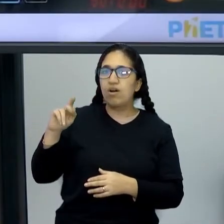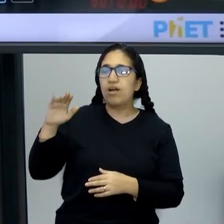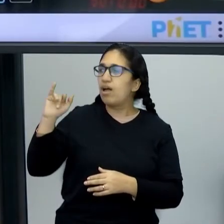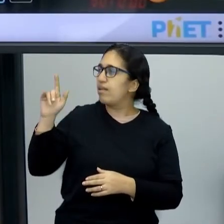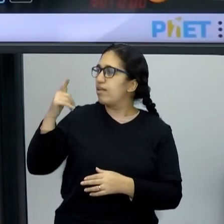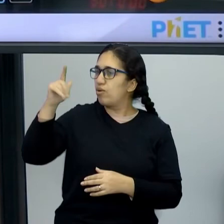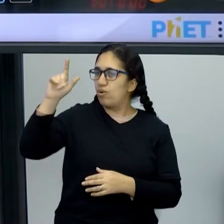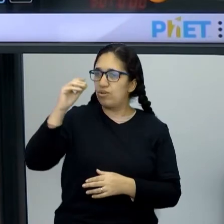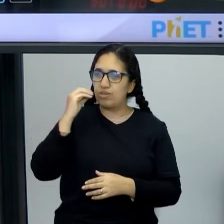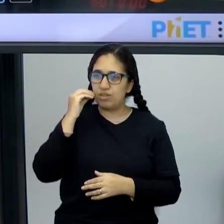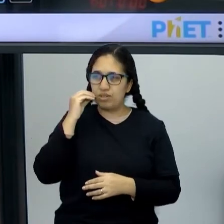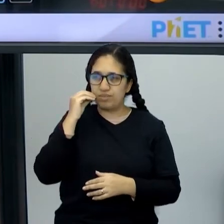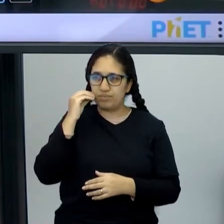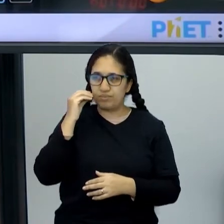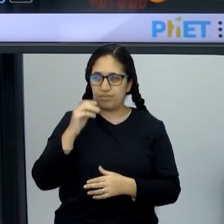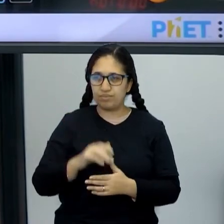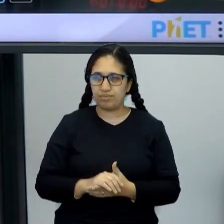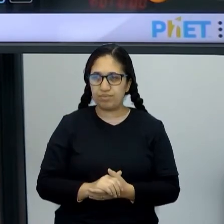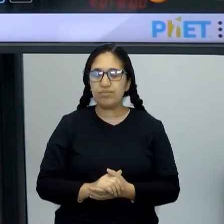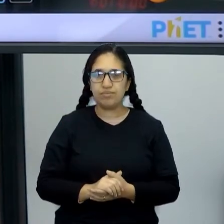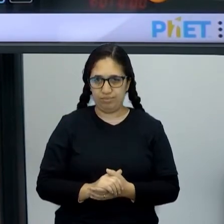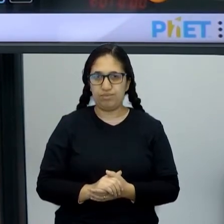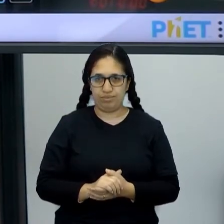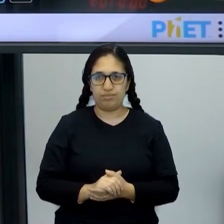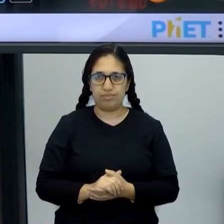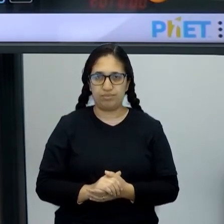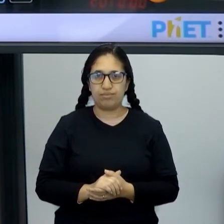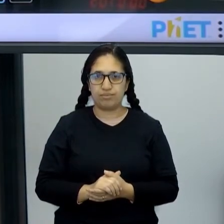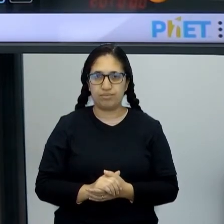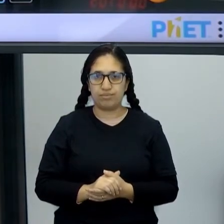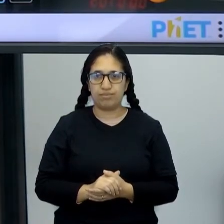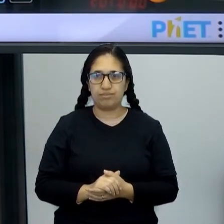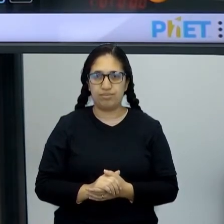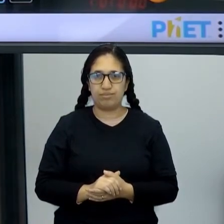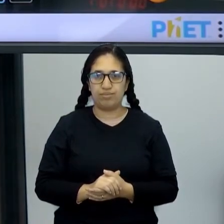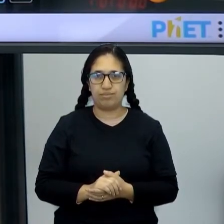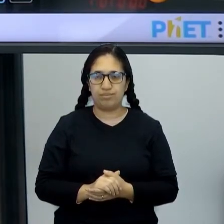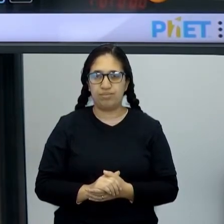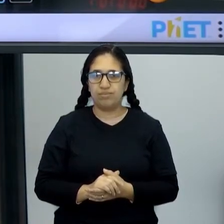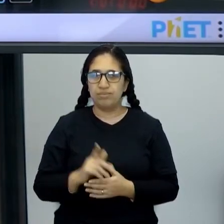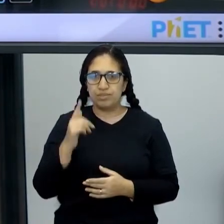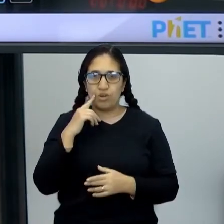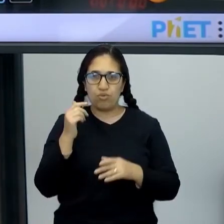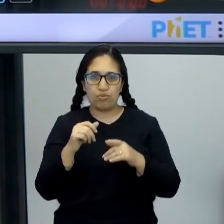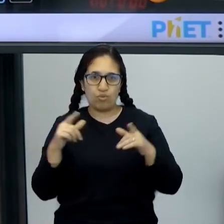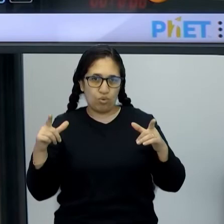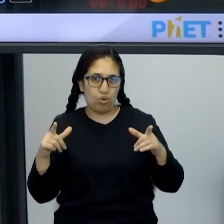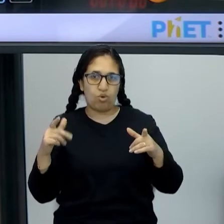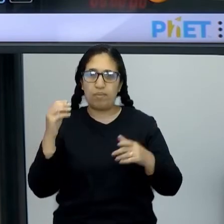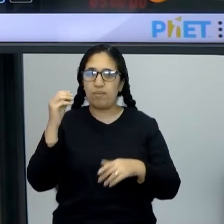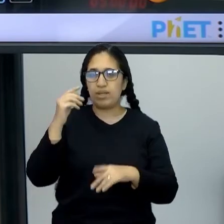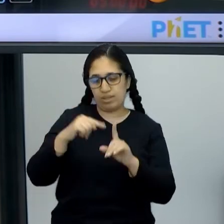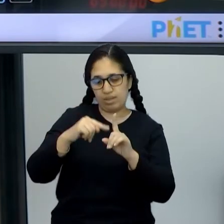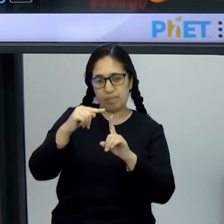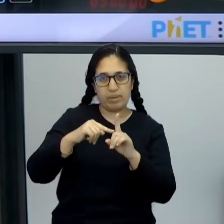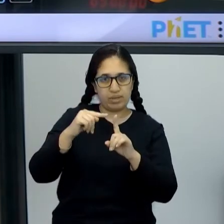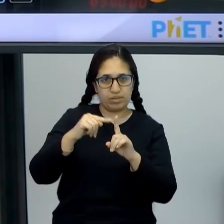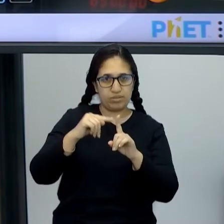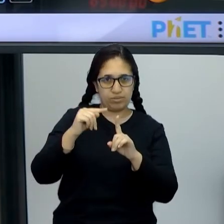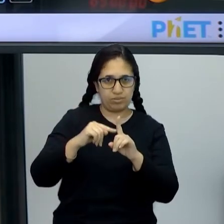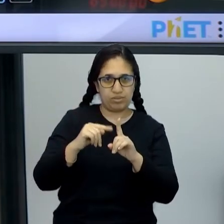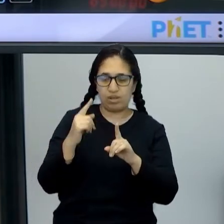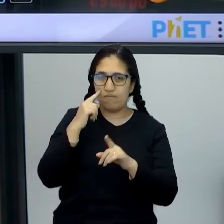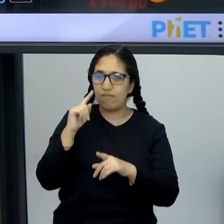simulador, onde a gente fala só da pressão, do volume e da temperatura. Quando a gente olha pra um